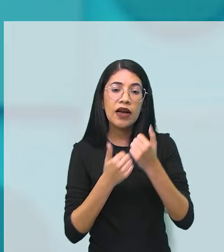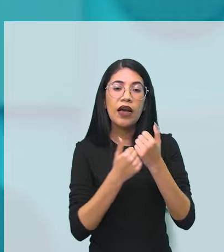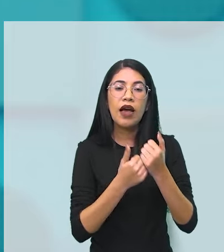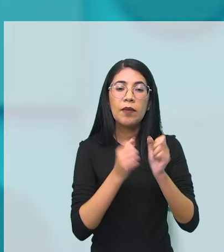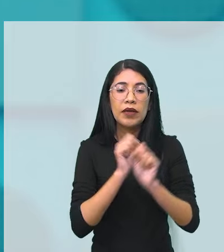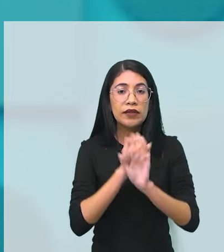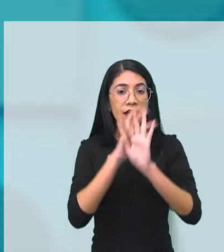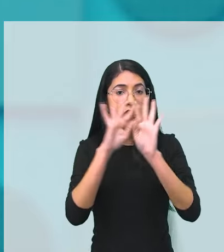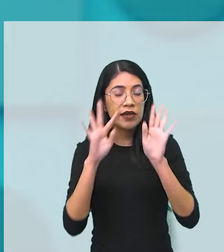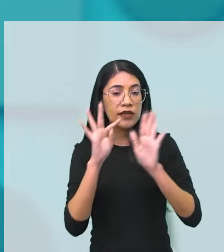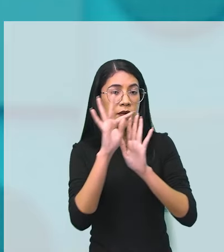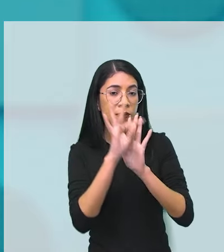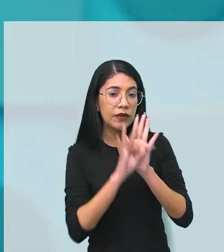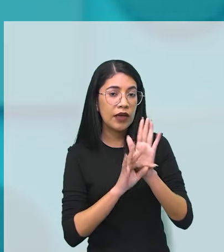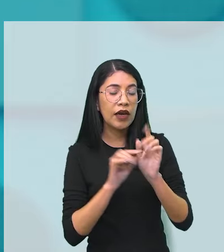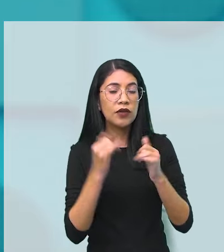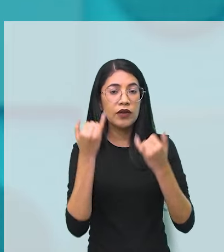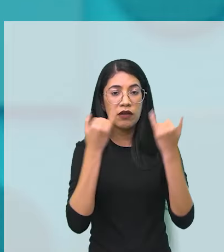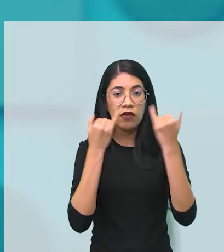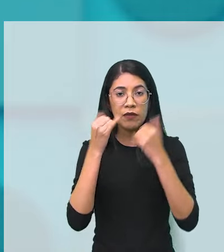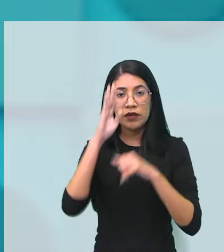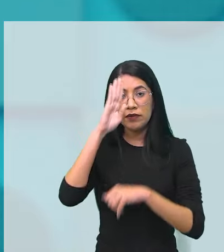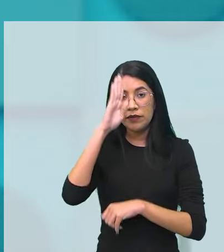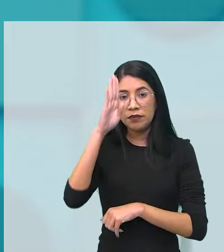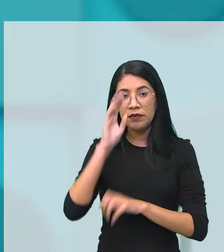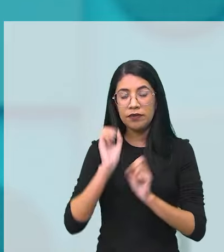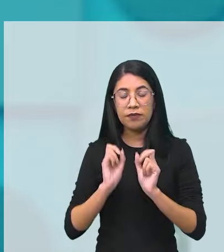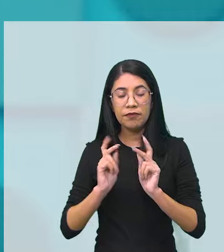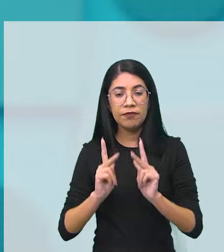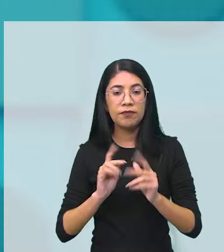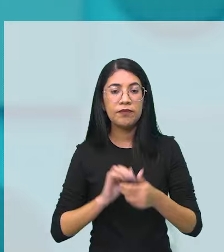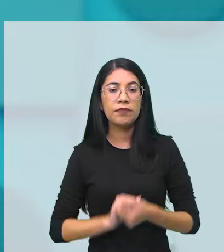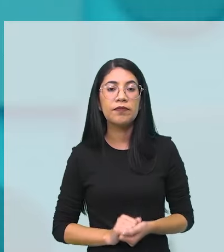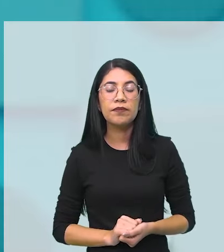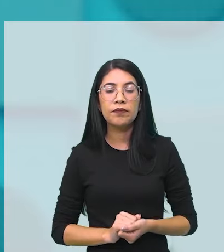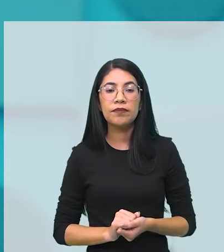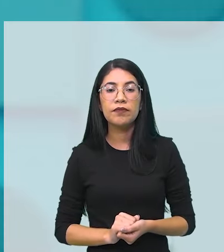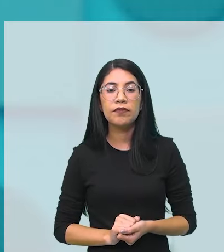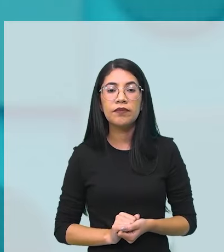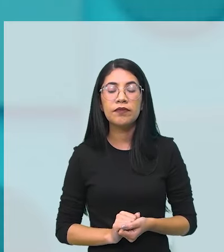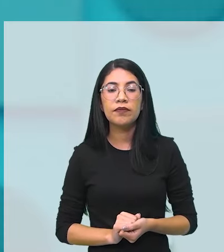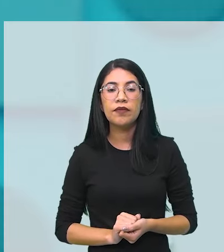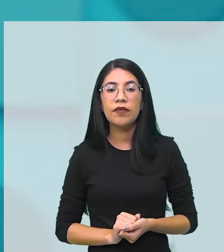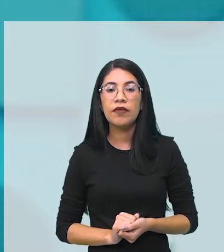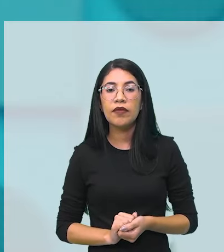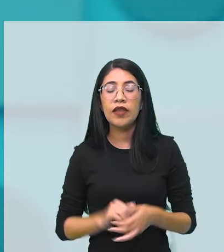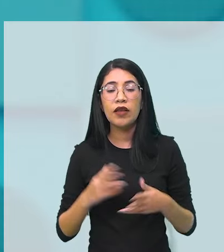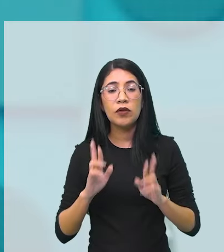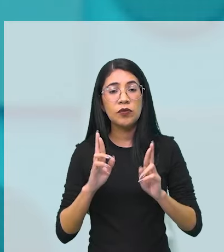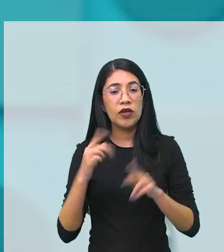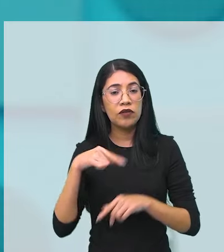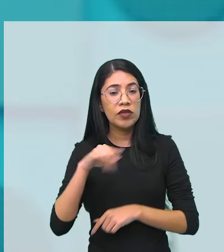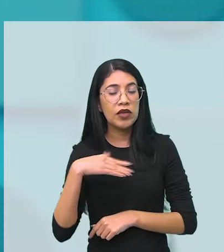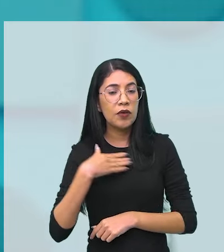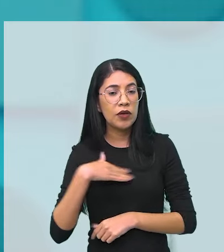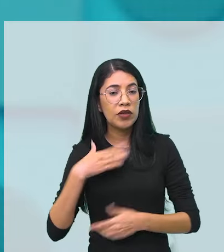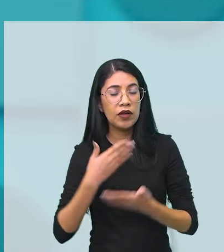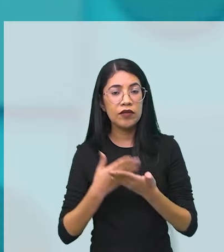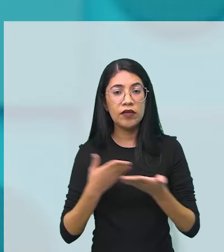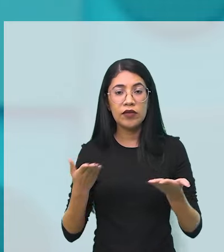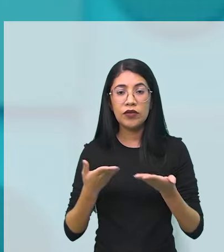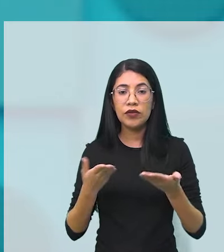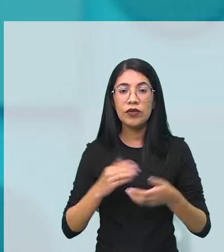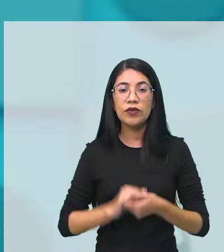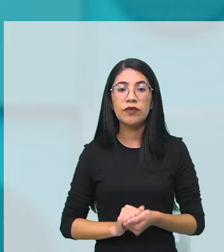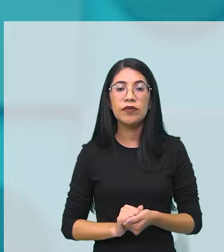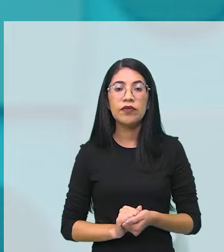pra esclarecer a nossa informação principal. Certo, gente? Muito bem. Então, eu espero que vocês tenham gostado da